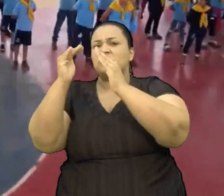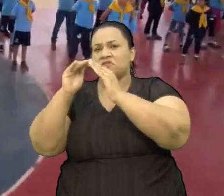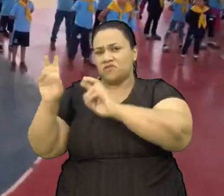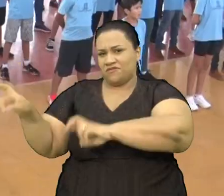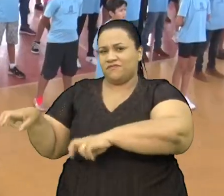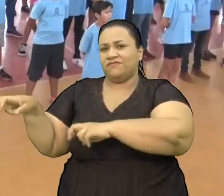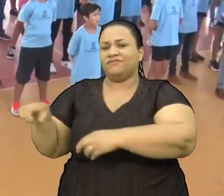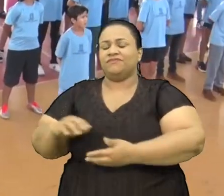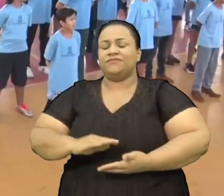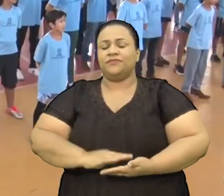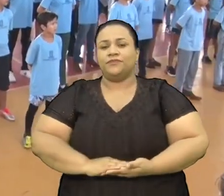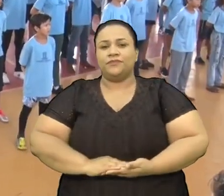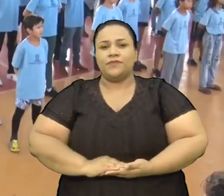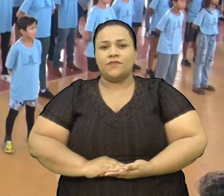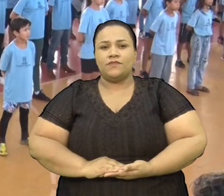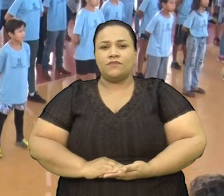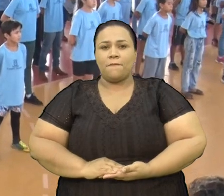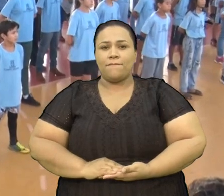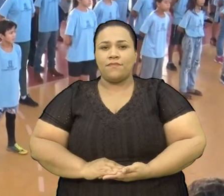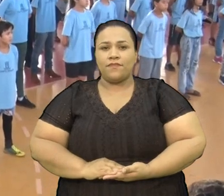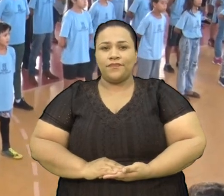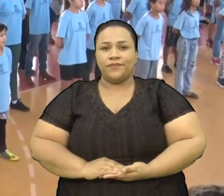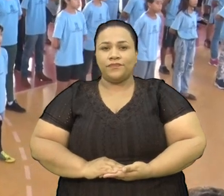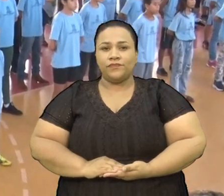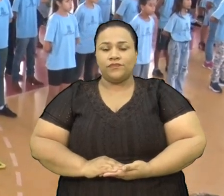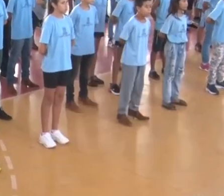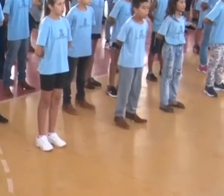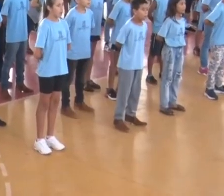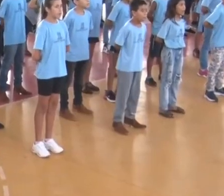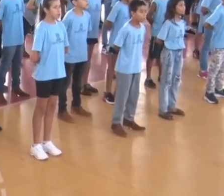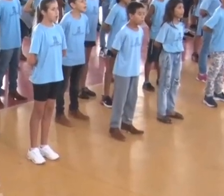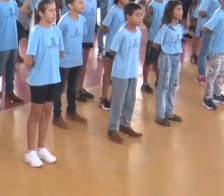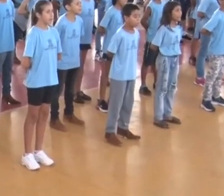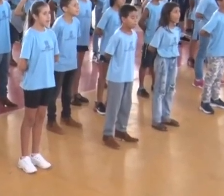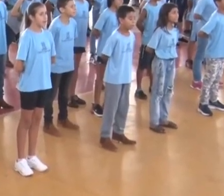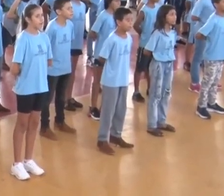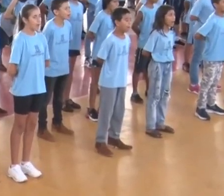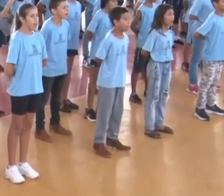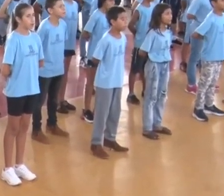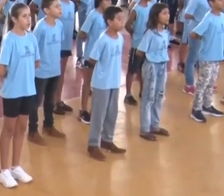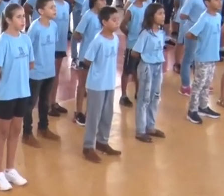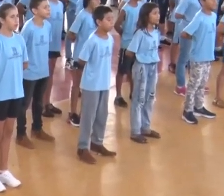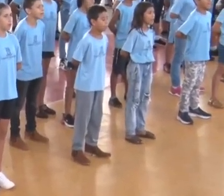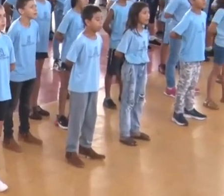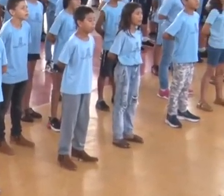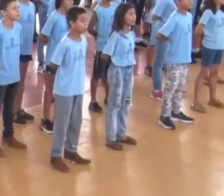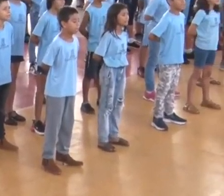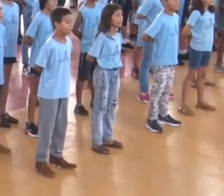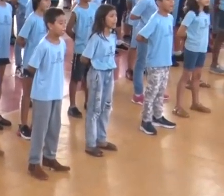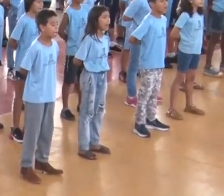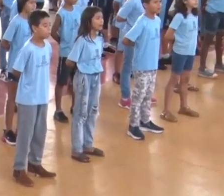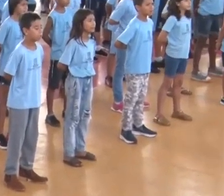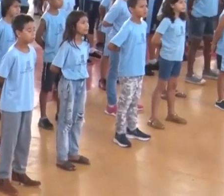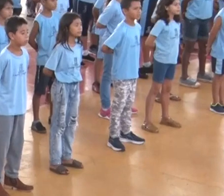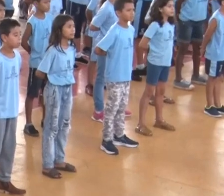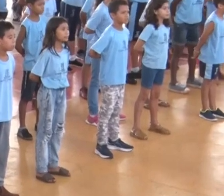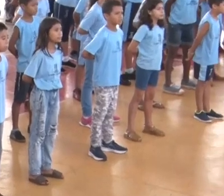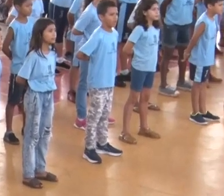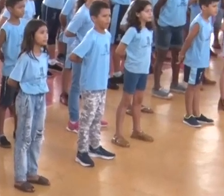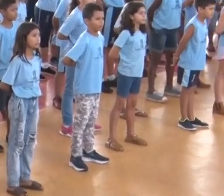pela escola Achou que ia ser fácil que nem no Instagram? Achou que ia ser fácil que nem no Instagram?